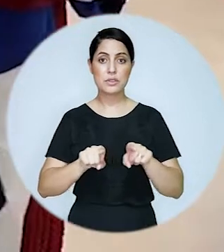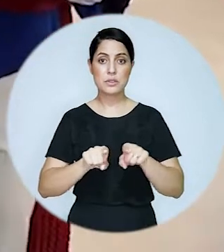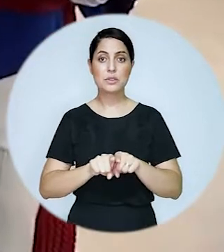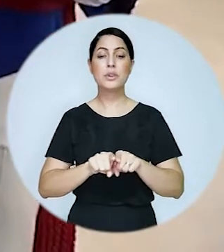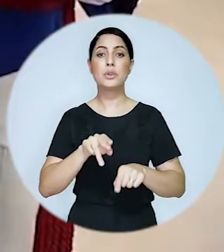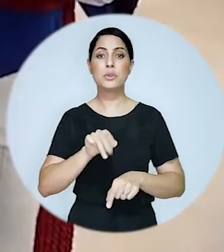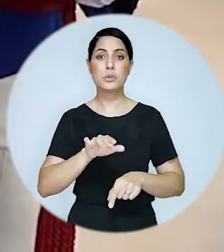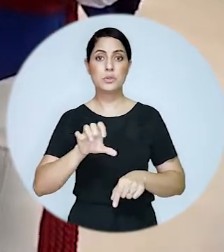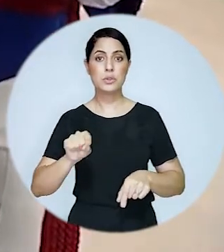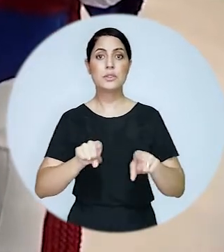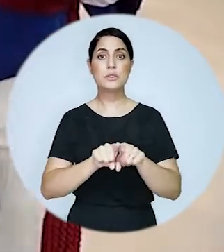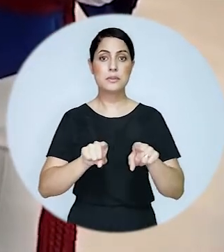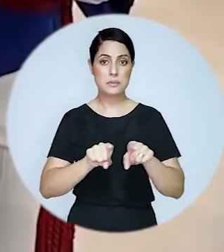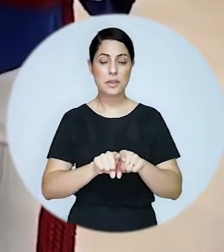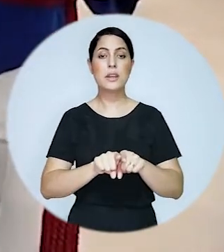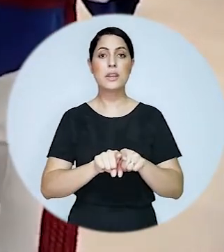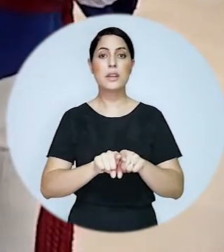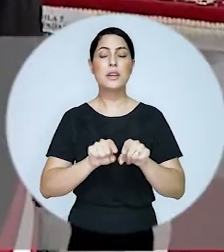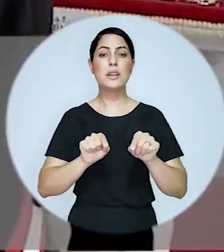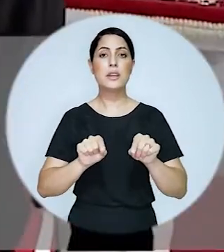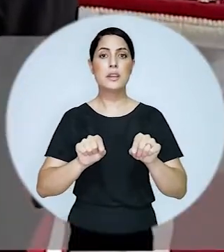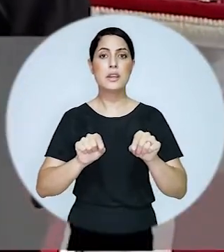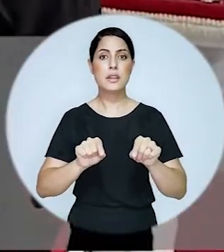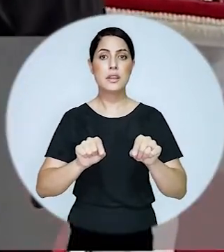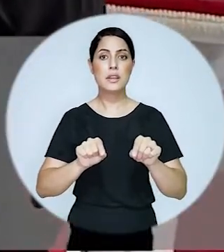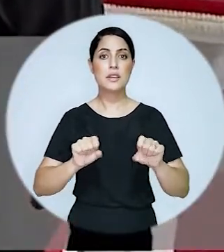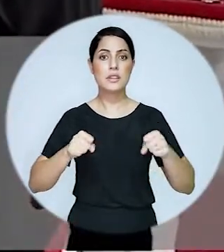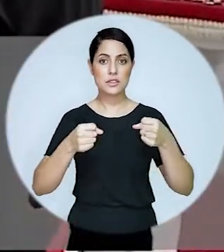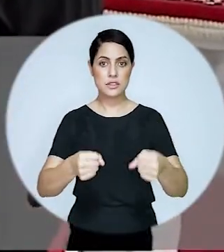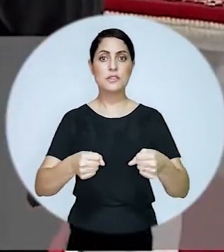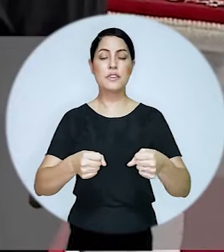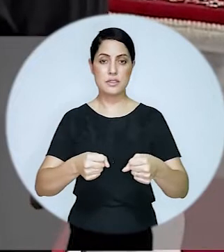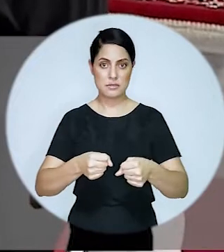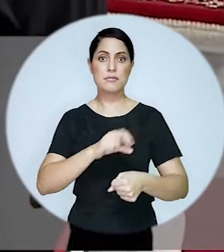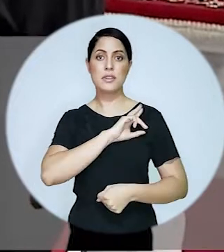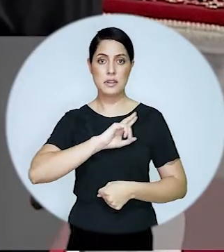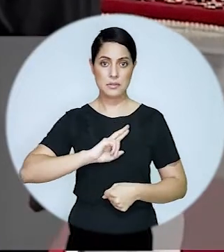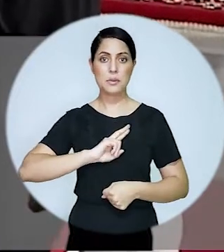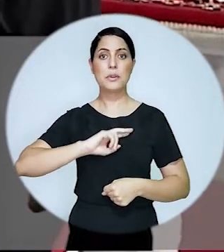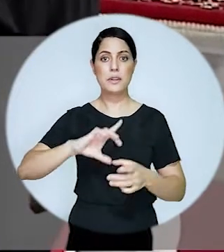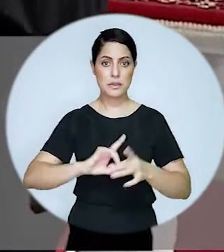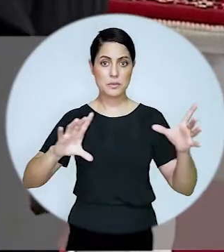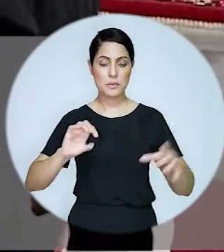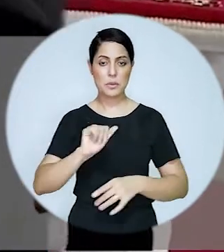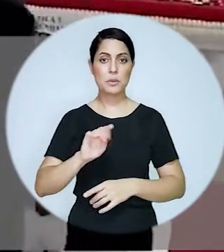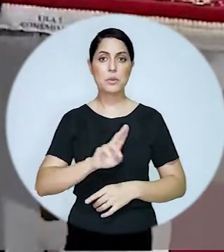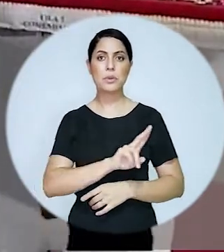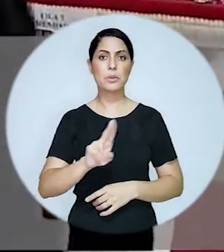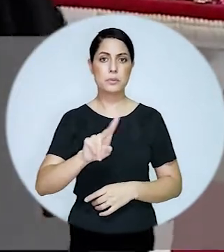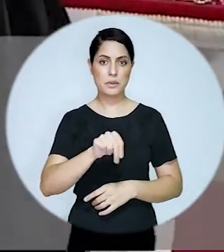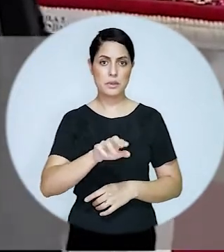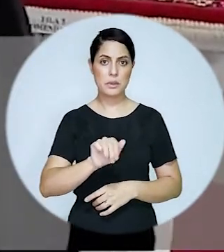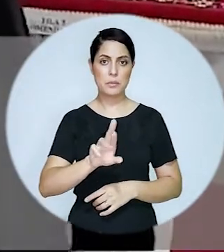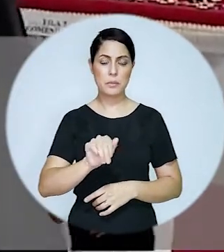o ministro do STF, Nunes Marques, e o presidente da Comissão Nacional de Defesa da República e da Democracia da OAB